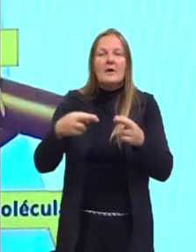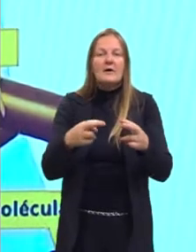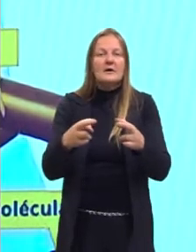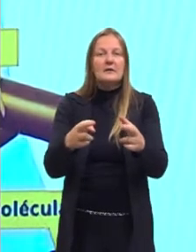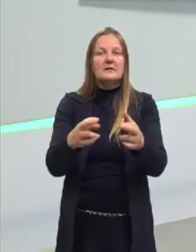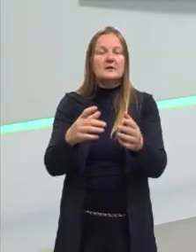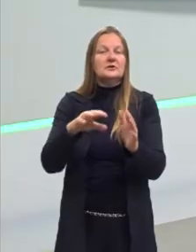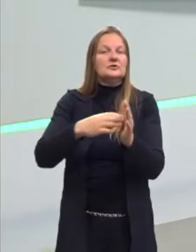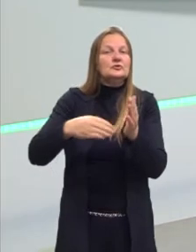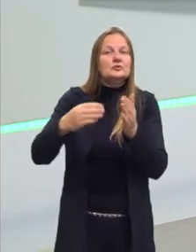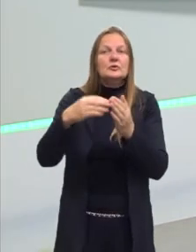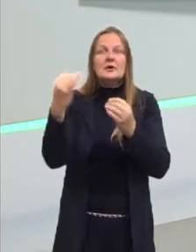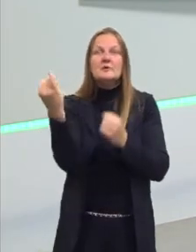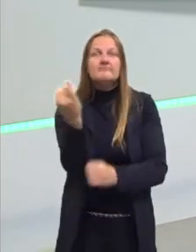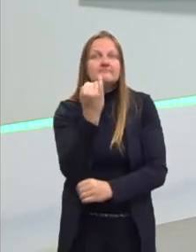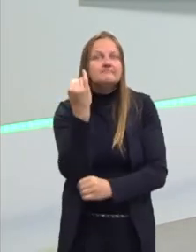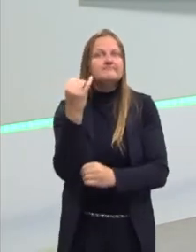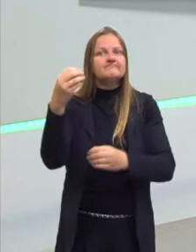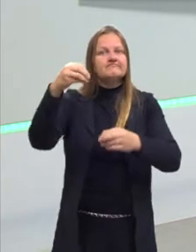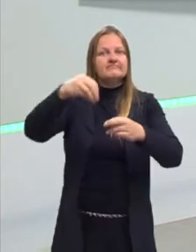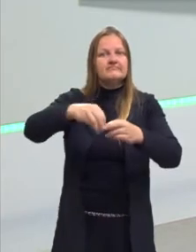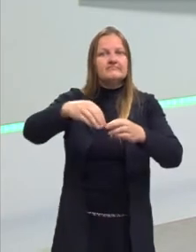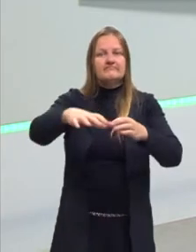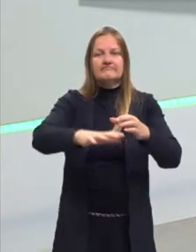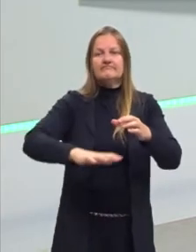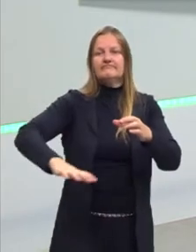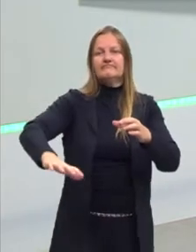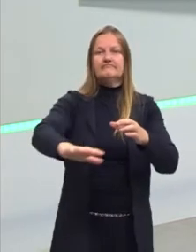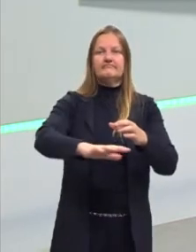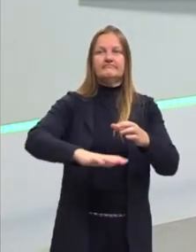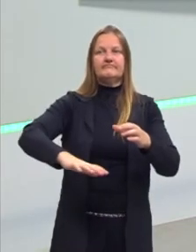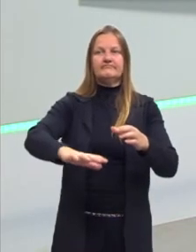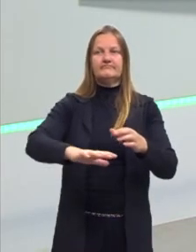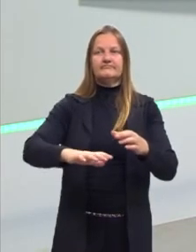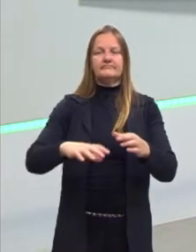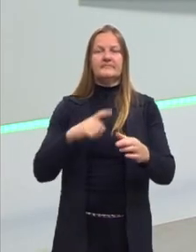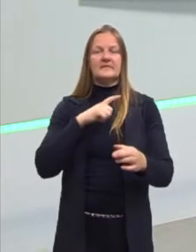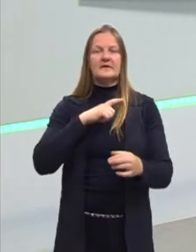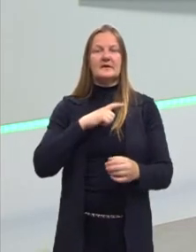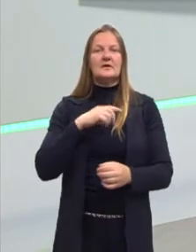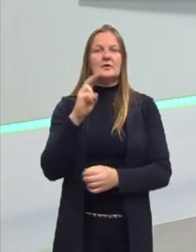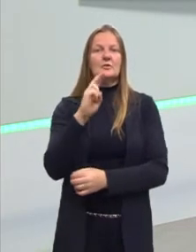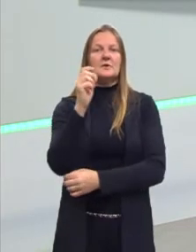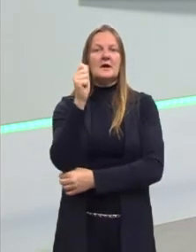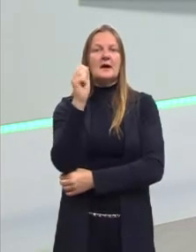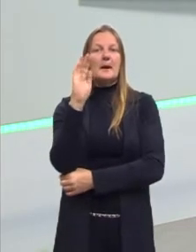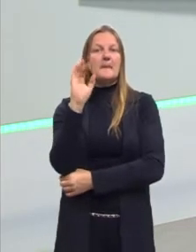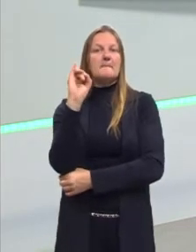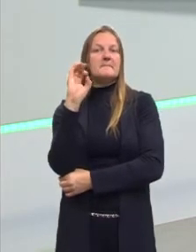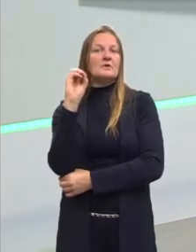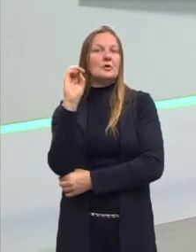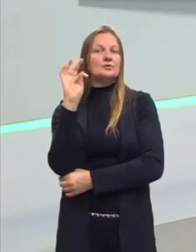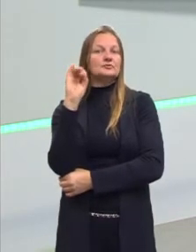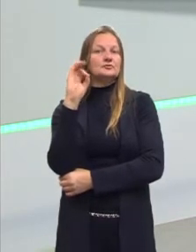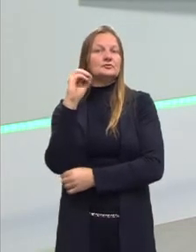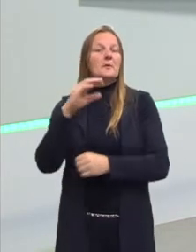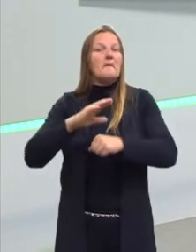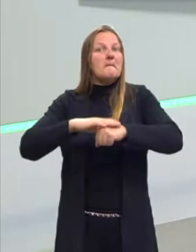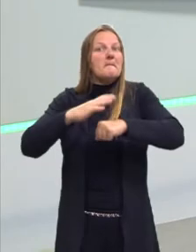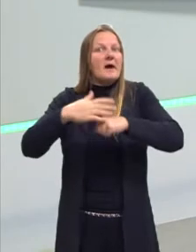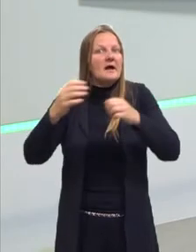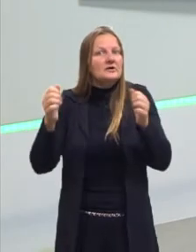fatores importantíssimos para o ambiente, que são, né? Os chamados de abióticos, mais os